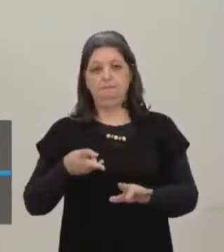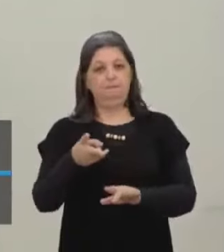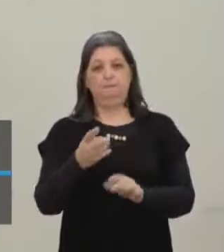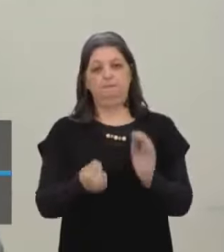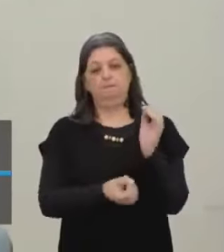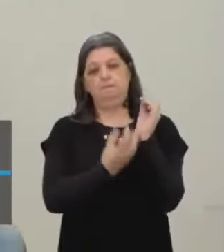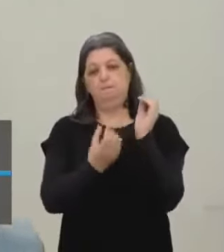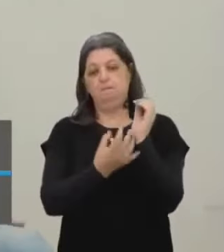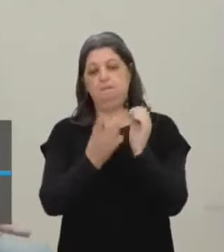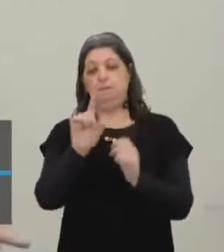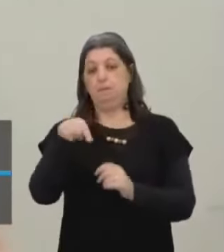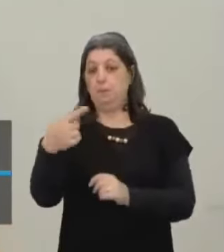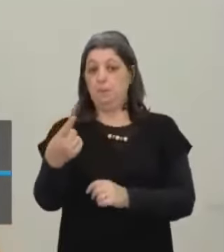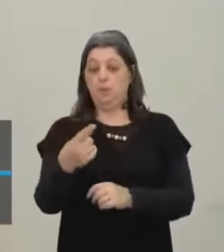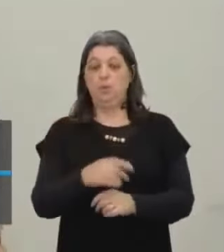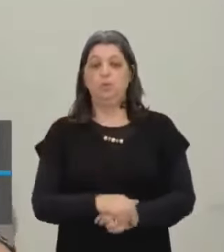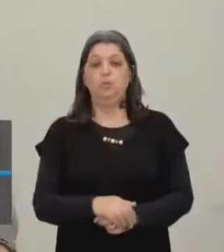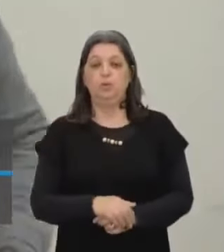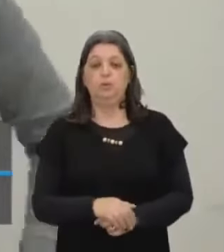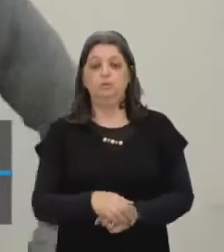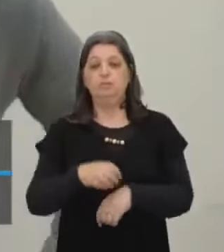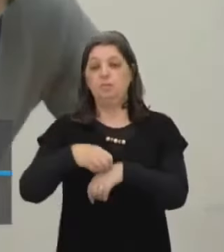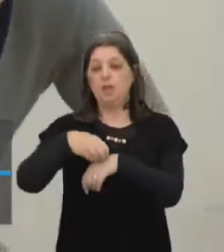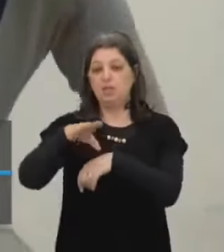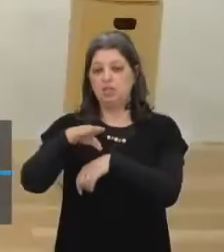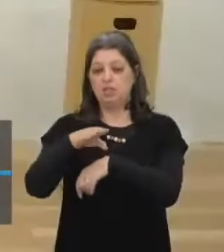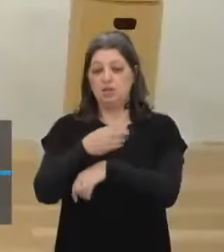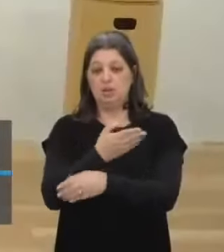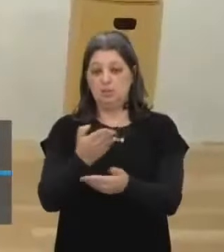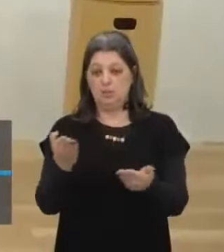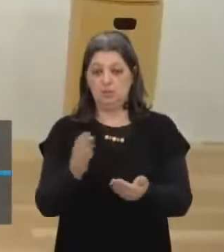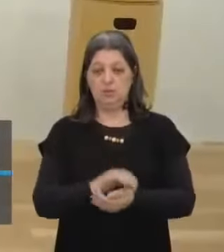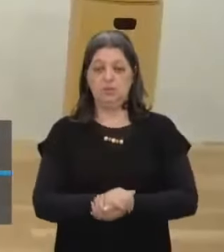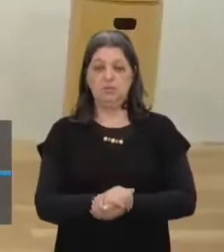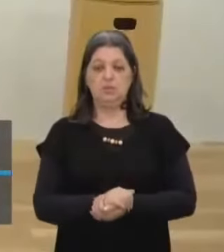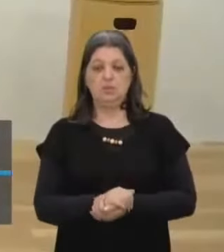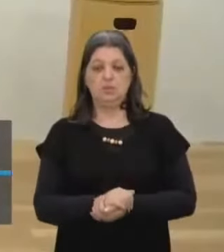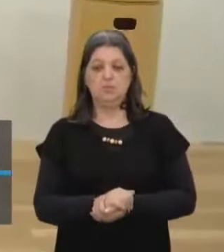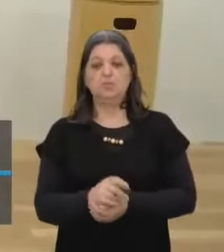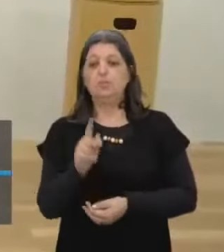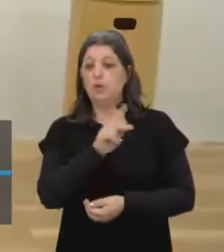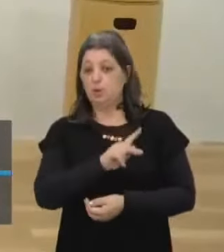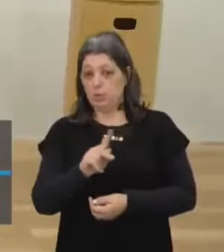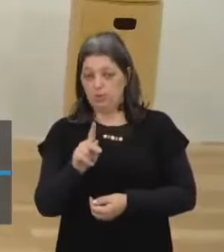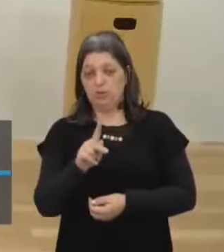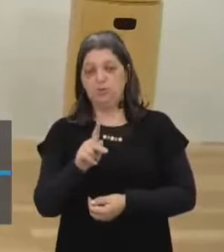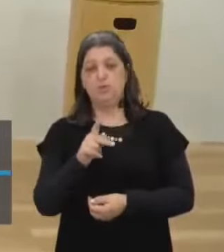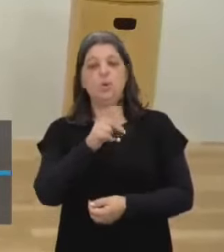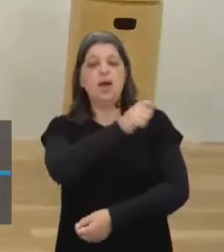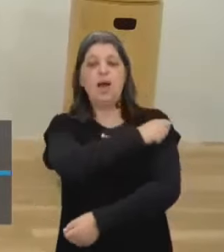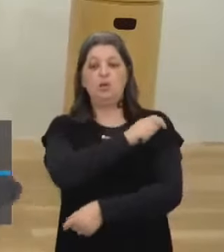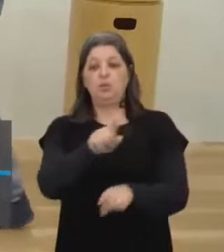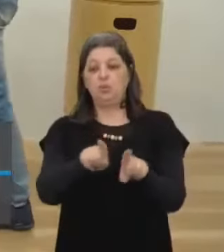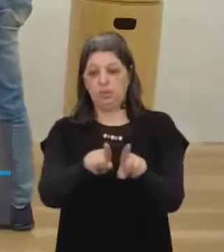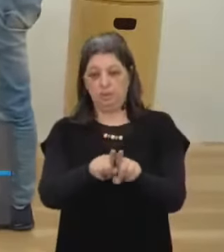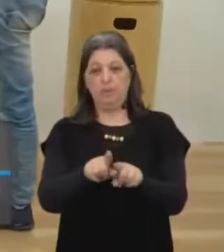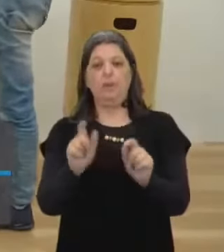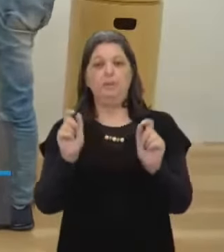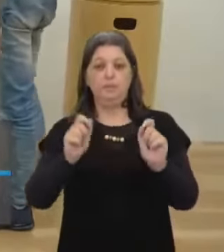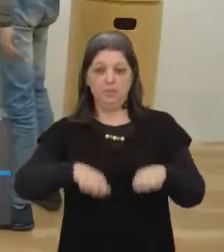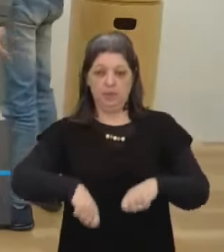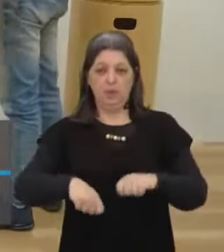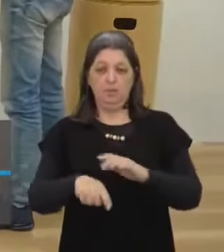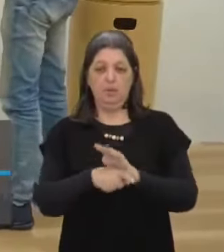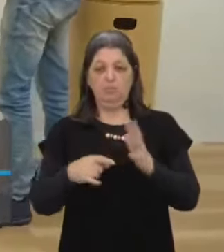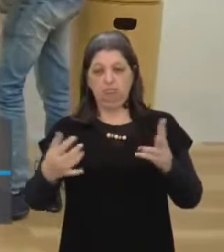spoiler Fica aqui então A dica Para que vocês Para que o professor Para que o aluno Possa se apropriar Dessa